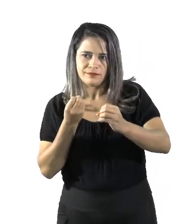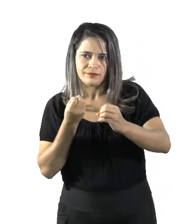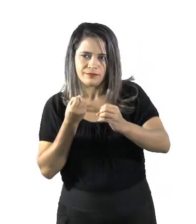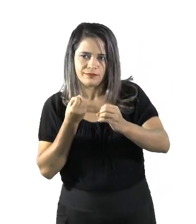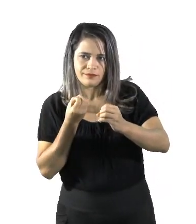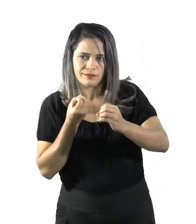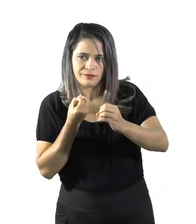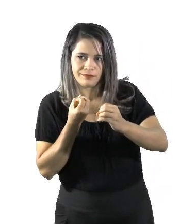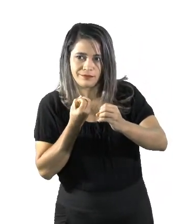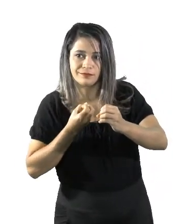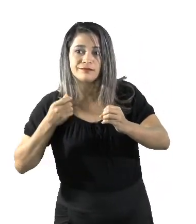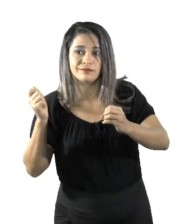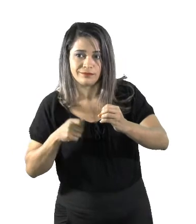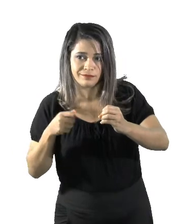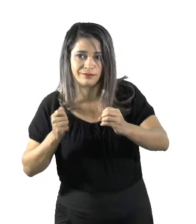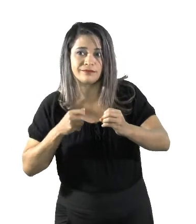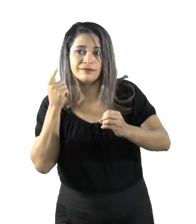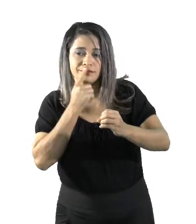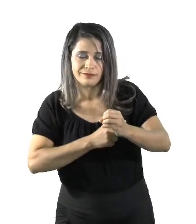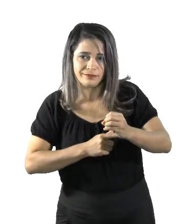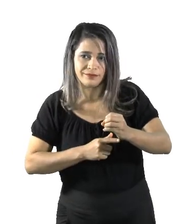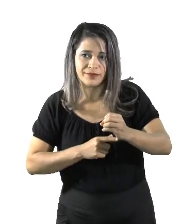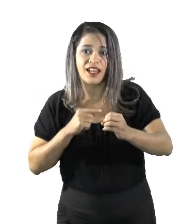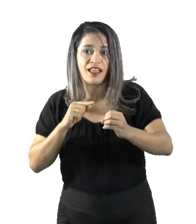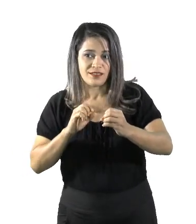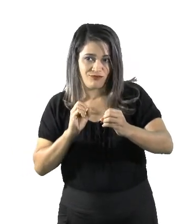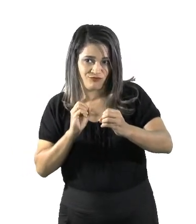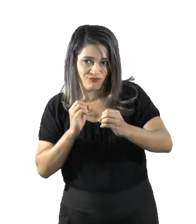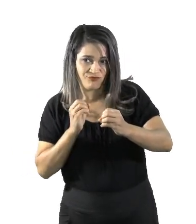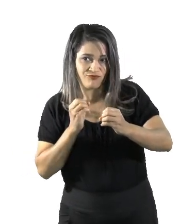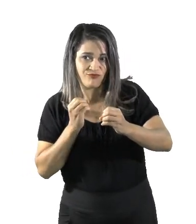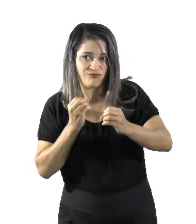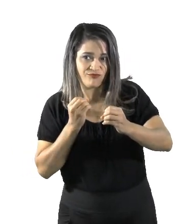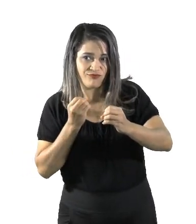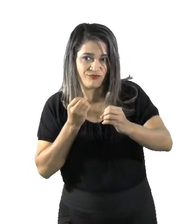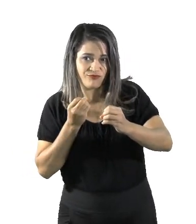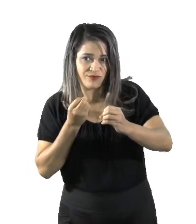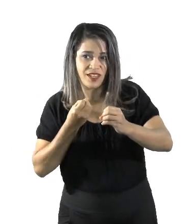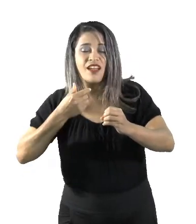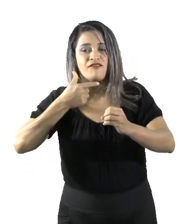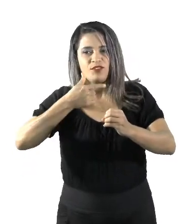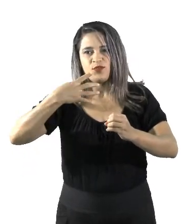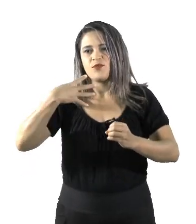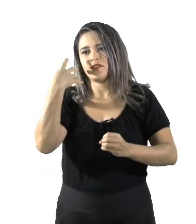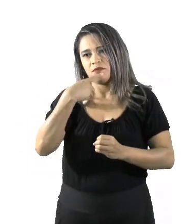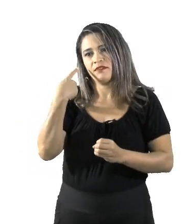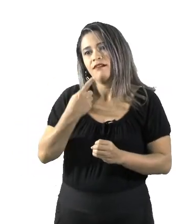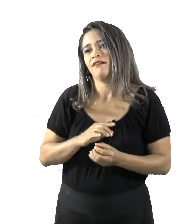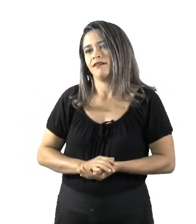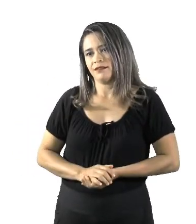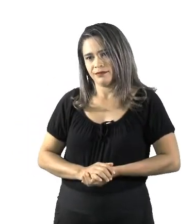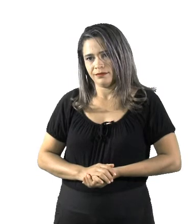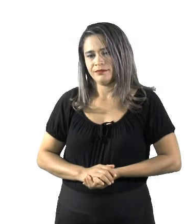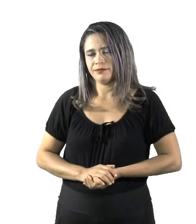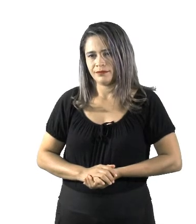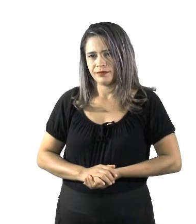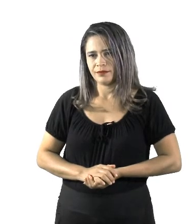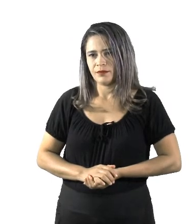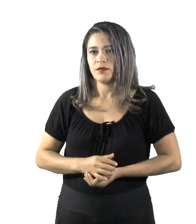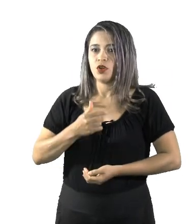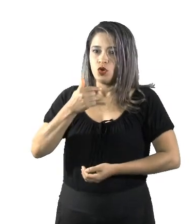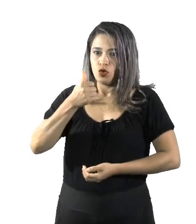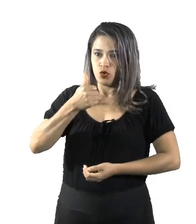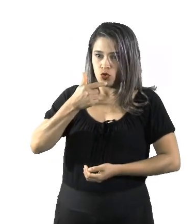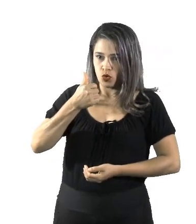Então, esse giro em torno do próprio eixo da Terra que determina essas 24 horas para a gente. Então, são 12 horas